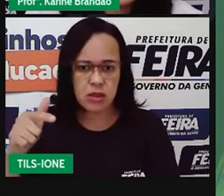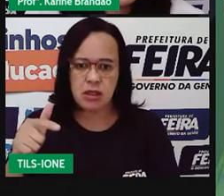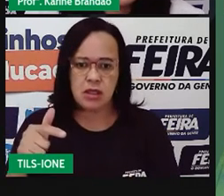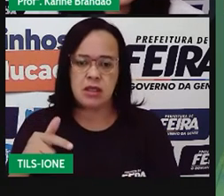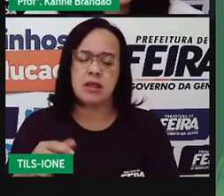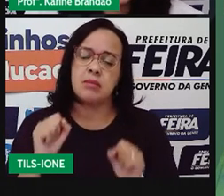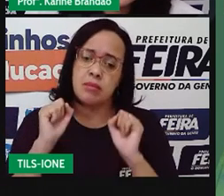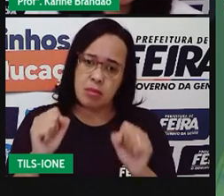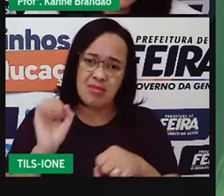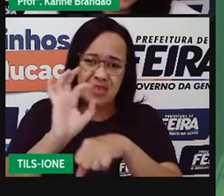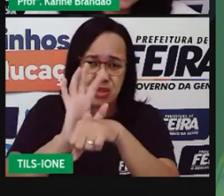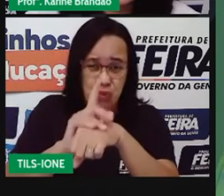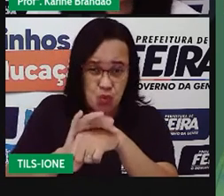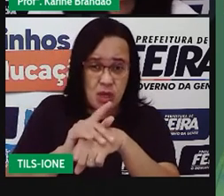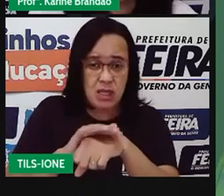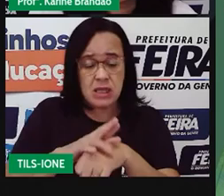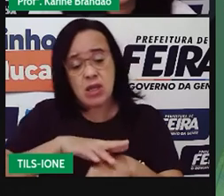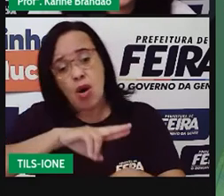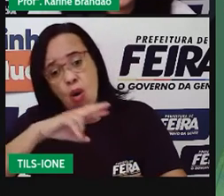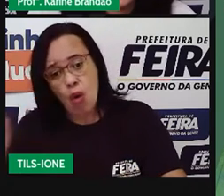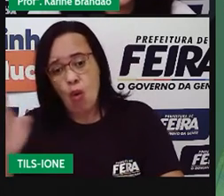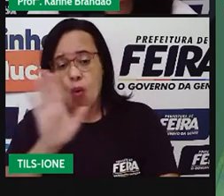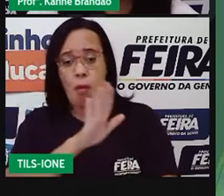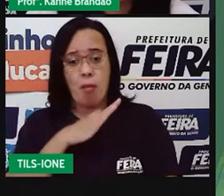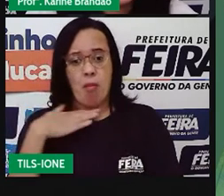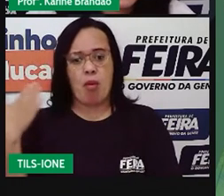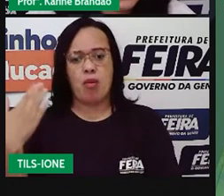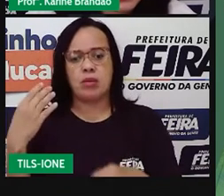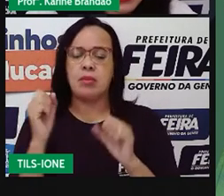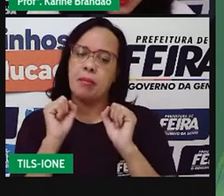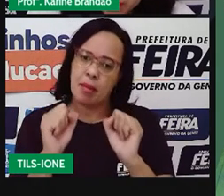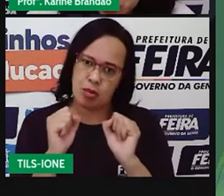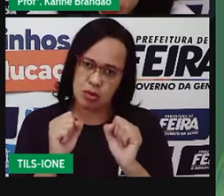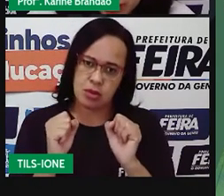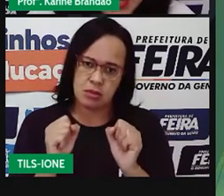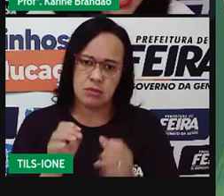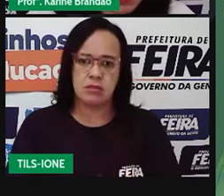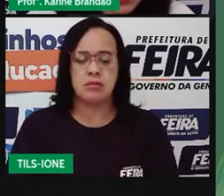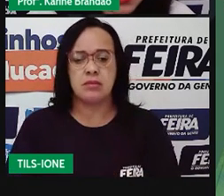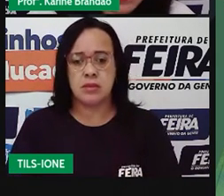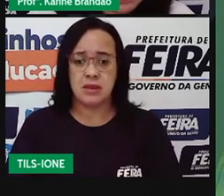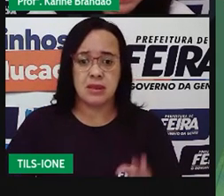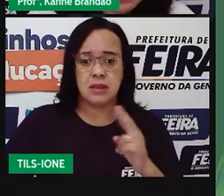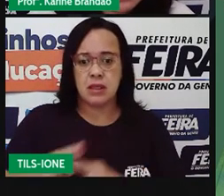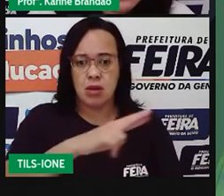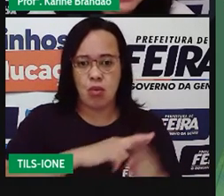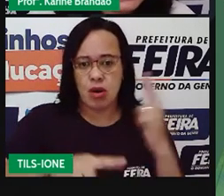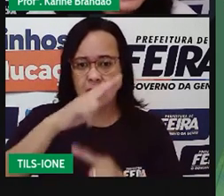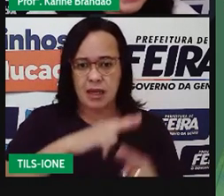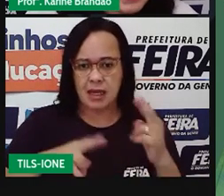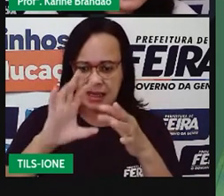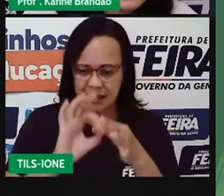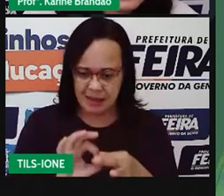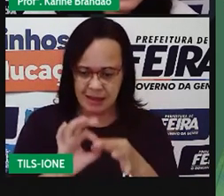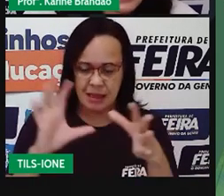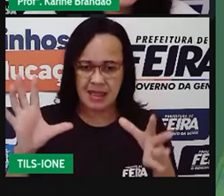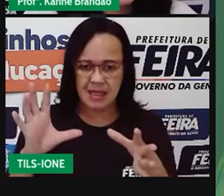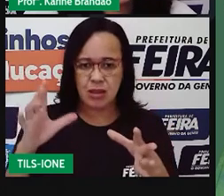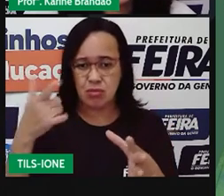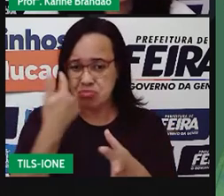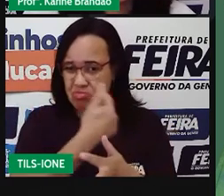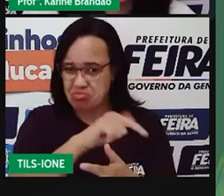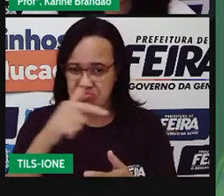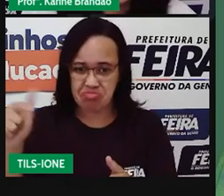provavelmente, a morte do seu hospedeiro. Por isso que é uma relação muito desarmônica. Aqui,